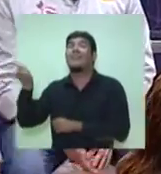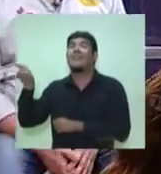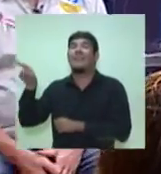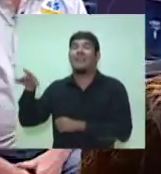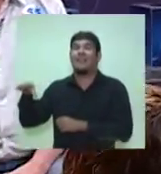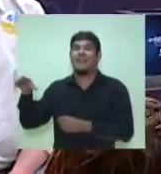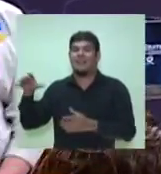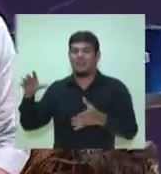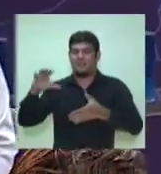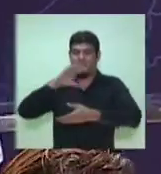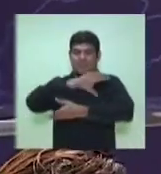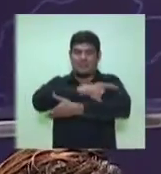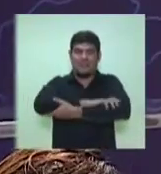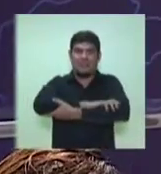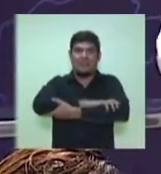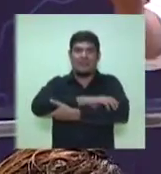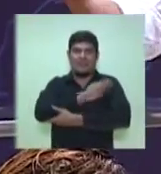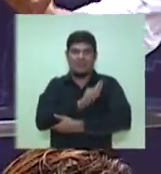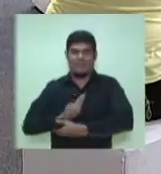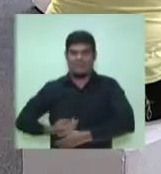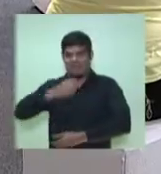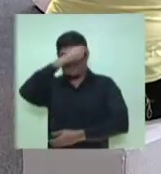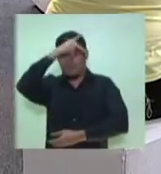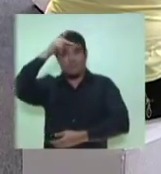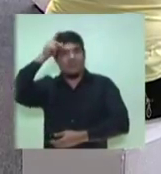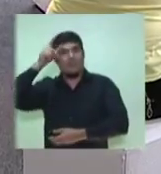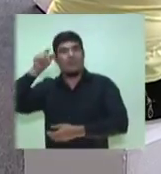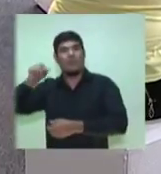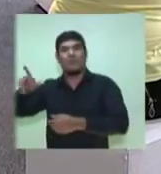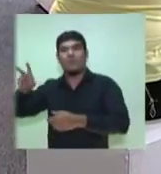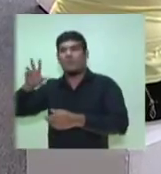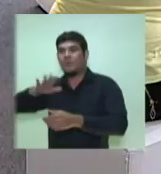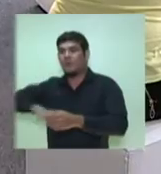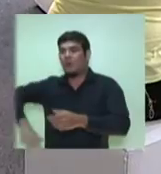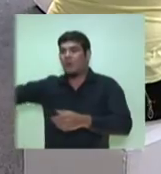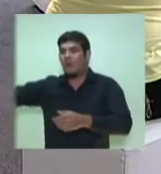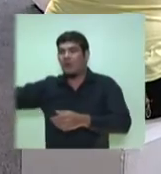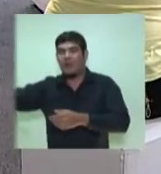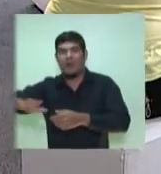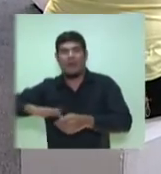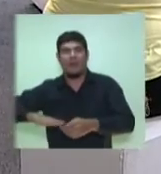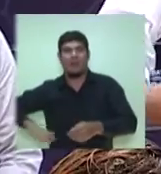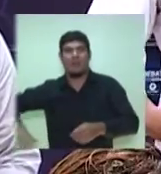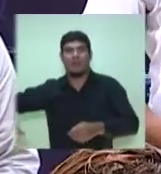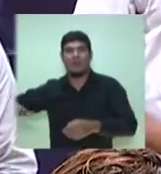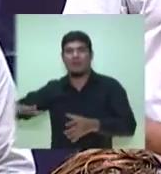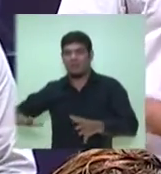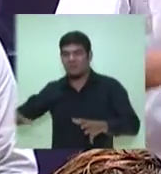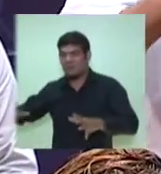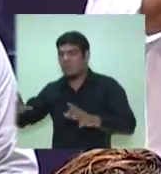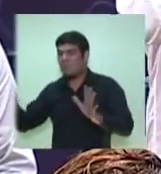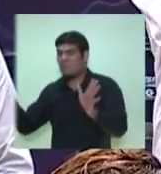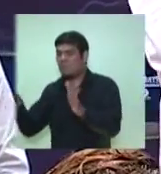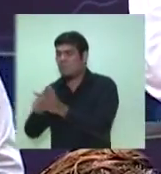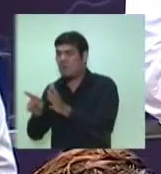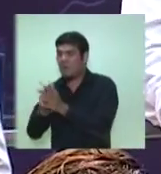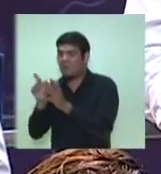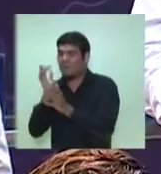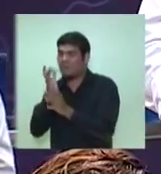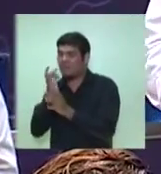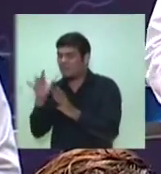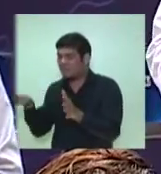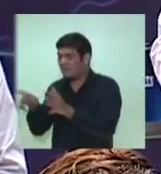Estado, virar o nosso dragão do mar, ali de Fortaleza. Aí sim, uma área estruturada para eventos, para cinema, para